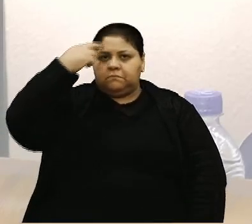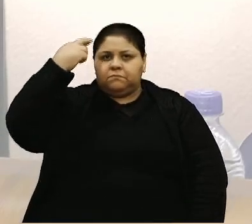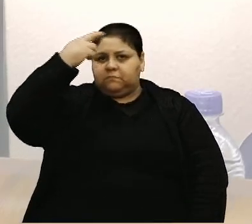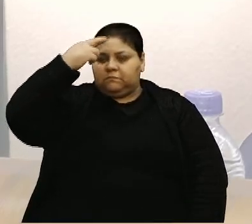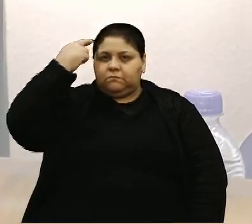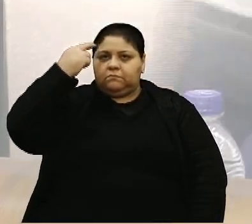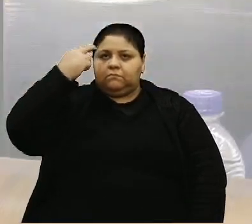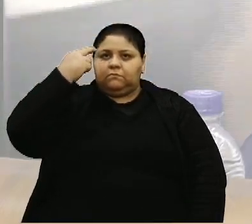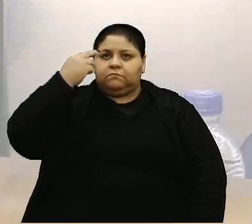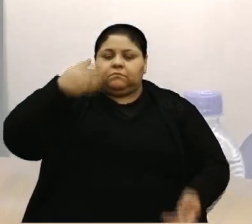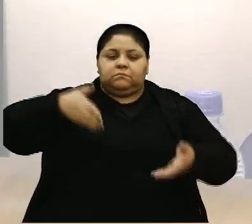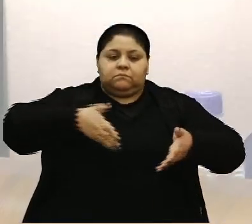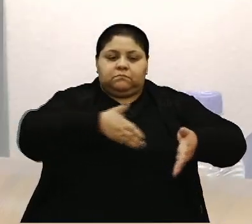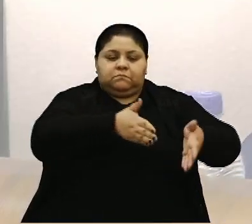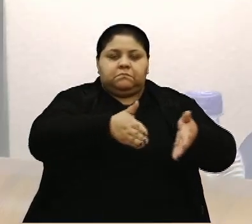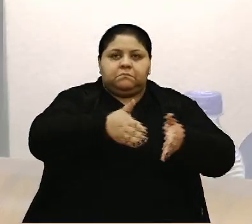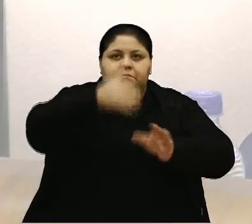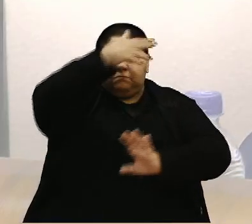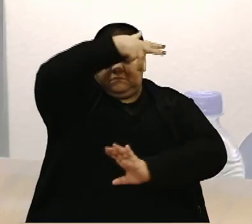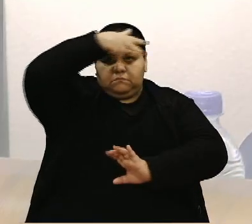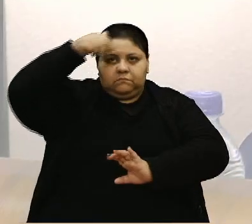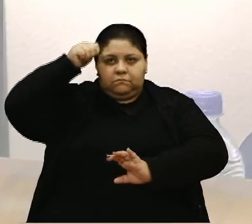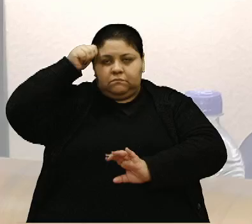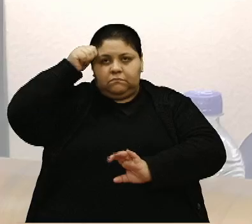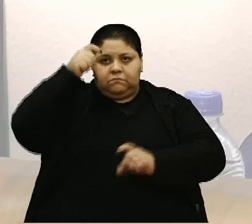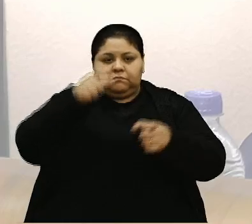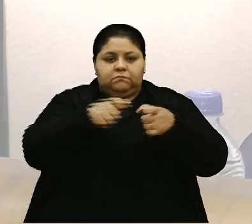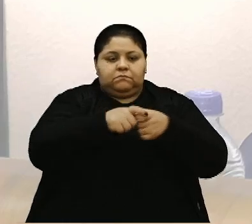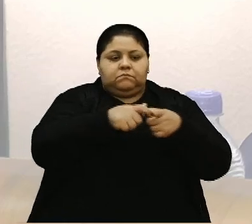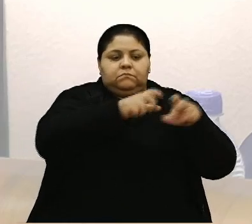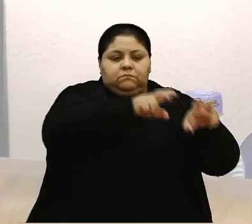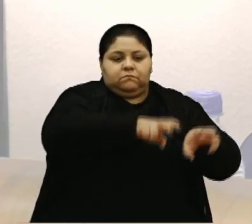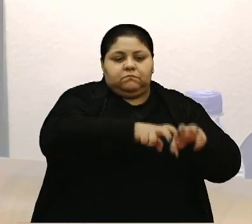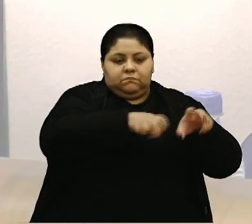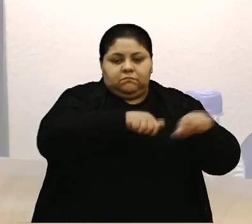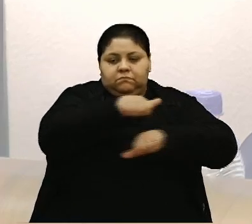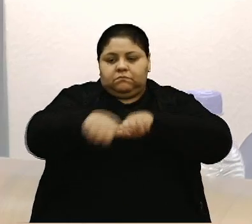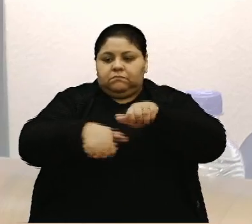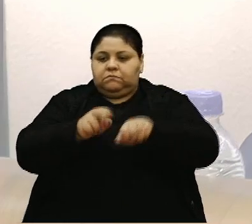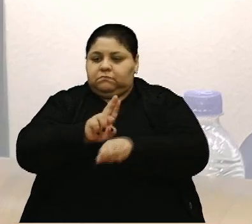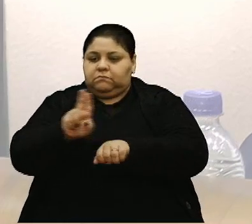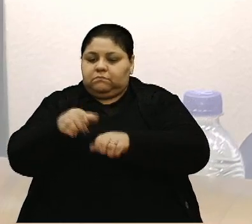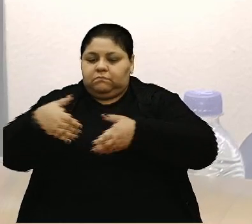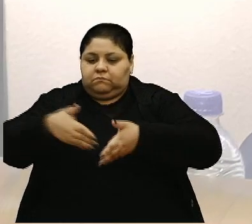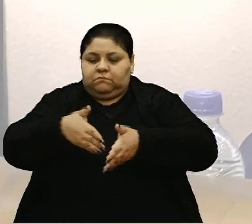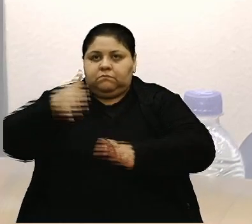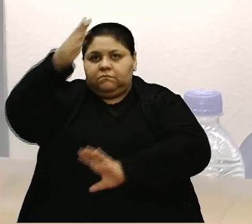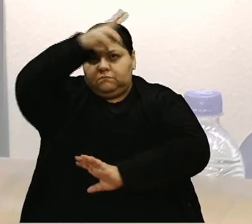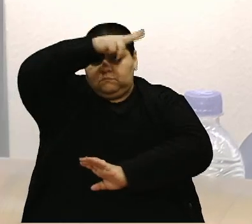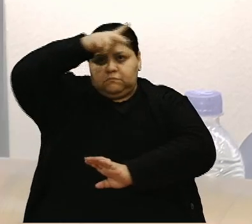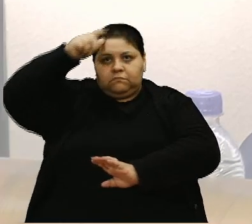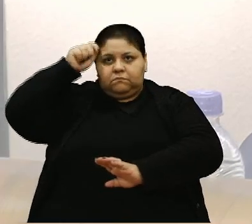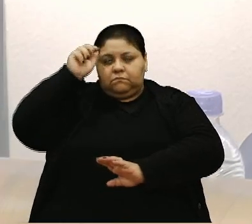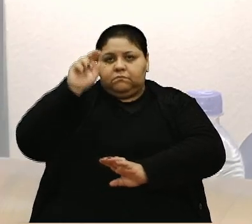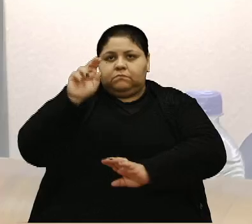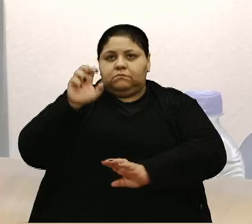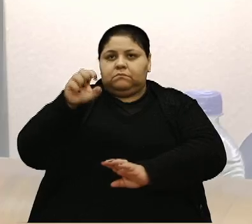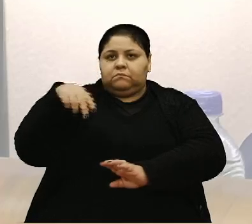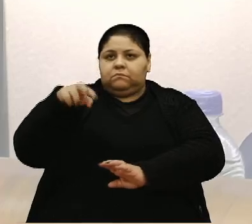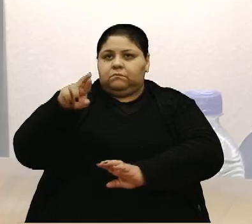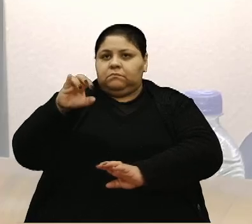que denomina via pública municipal do Distrito de Fazenda Souza, com o nome de Estrada Municipal Henrique Perini